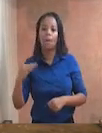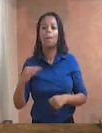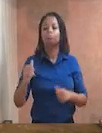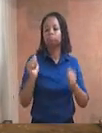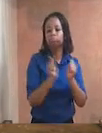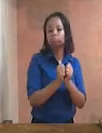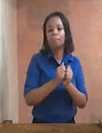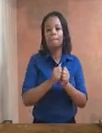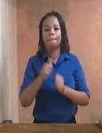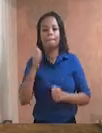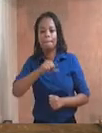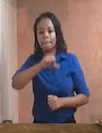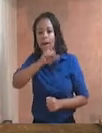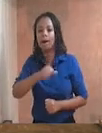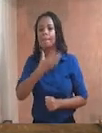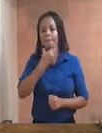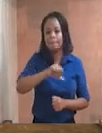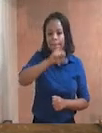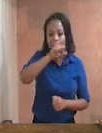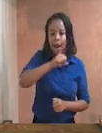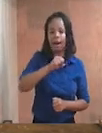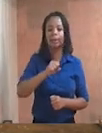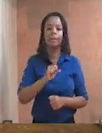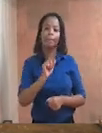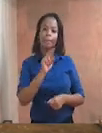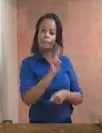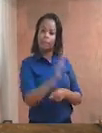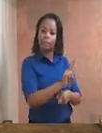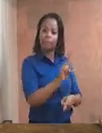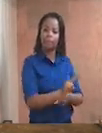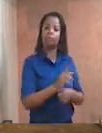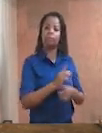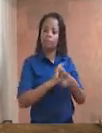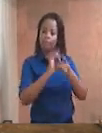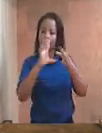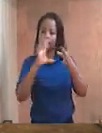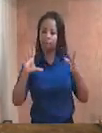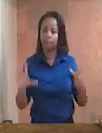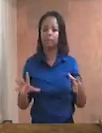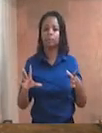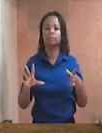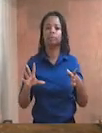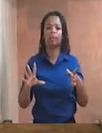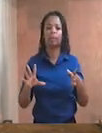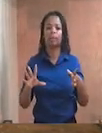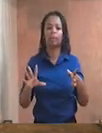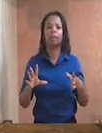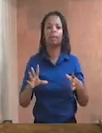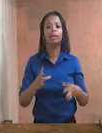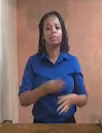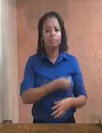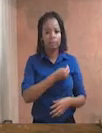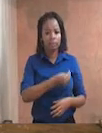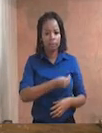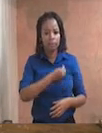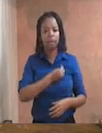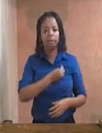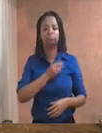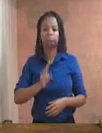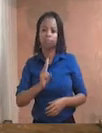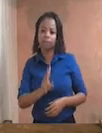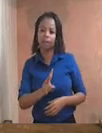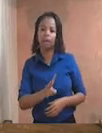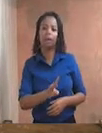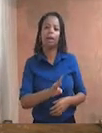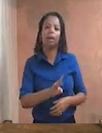privado de liberdade por meio e visitas periódicas promovidas pelo